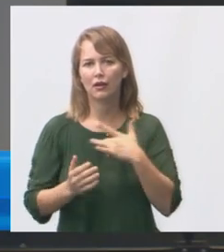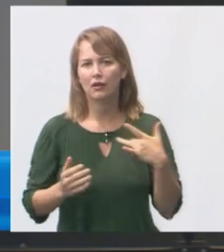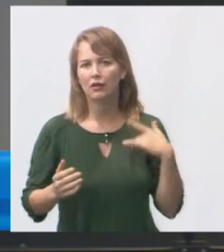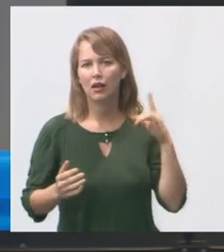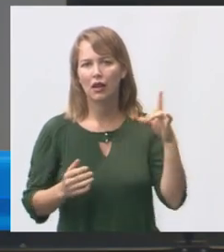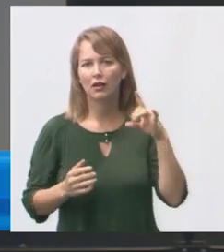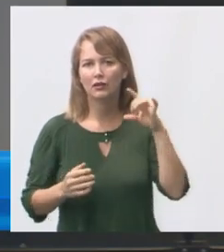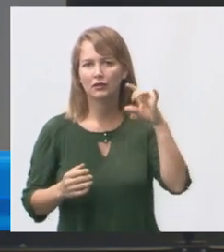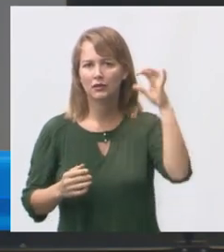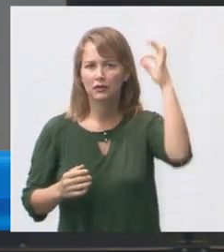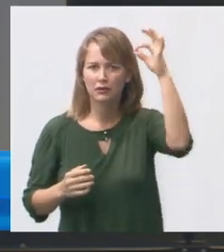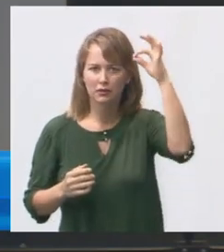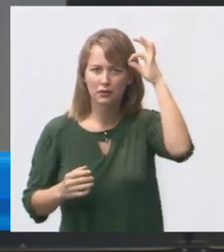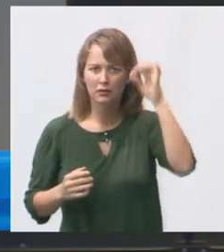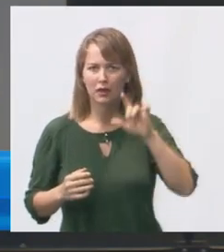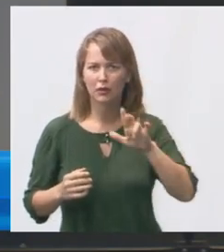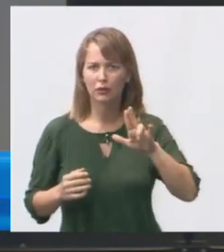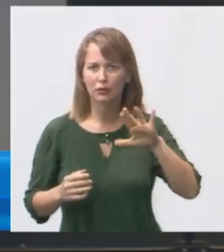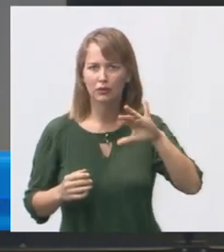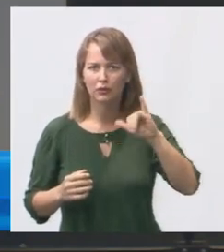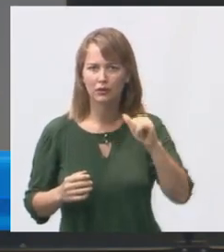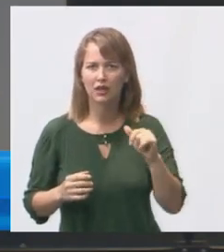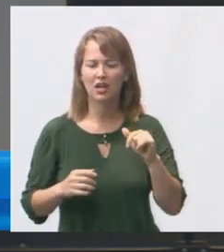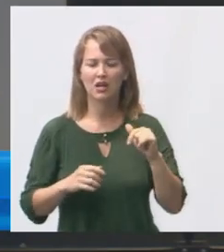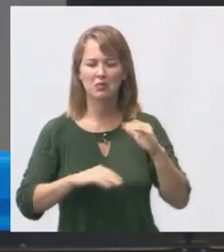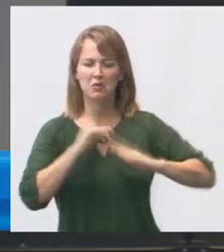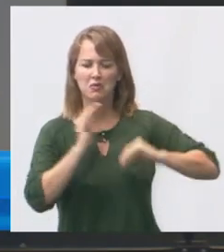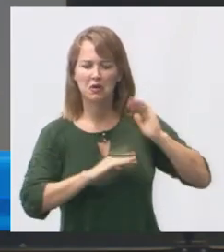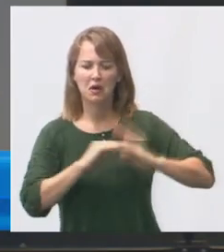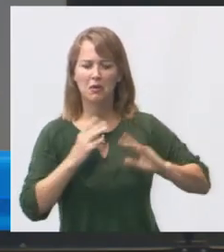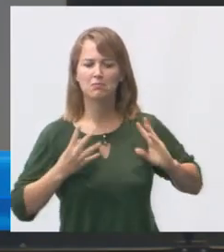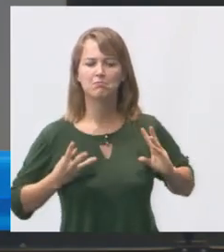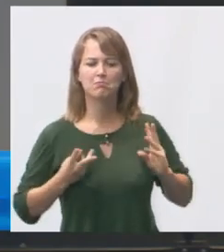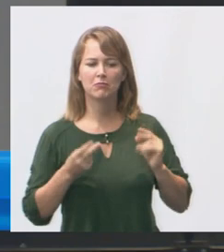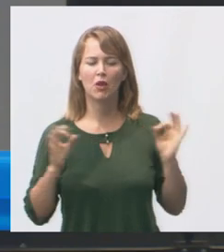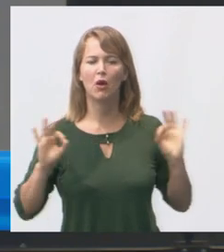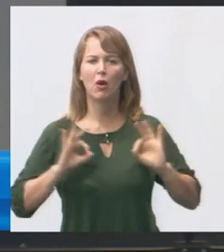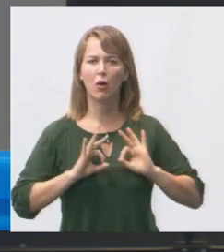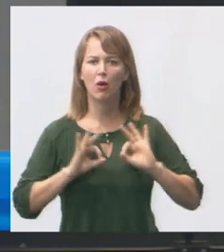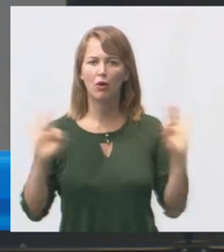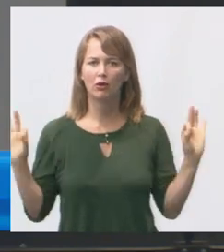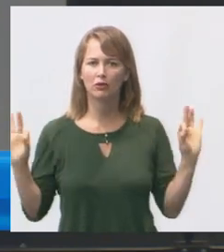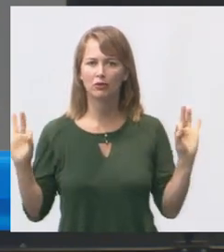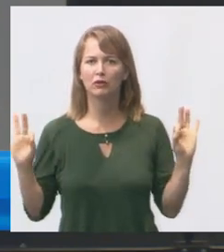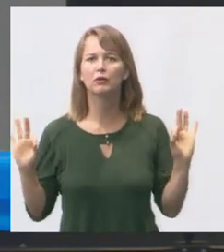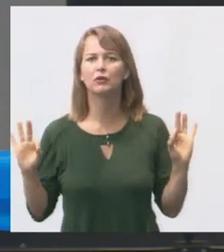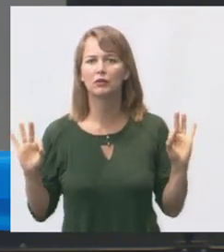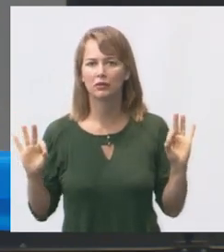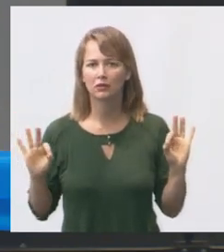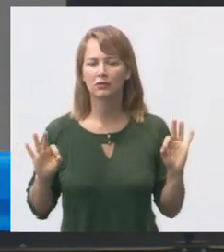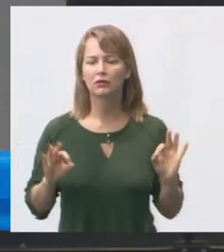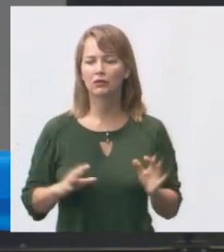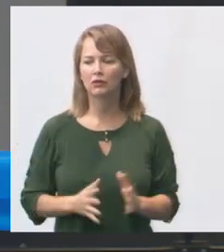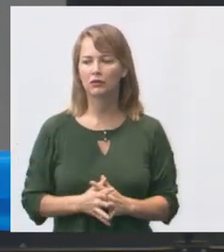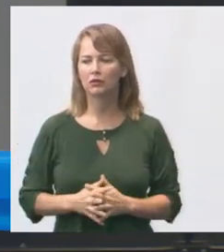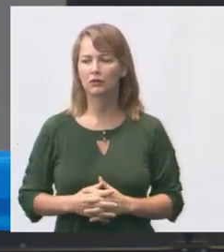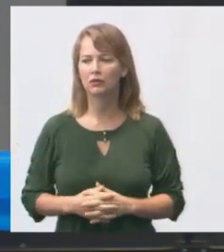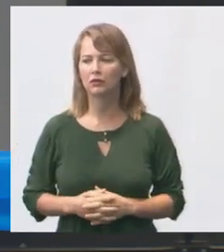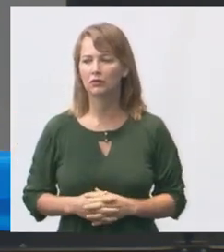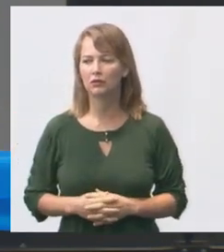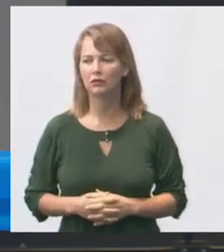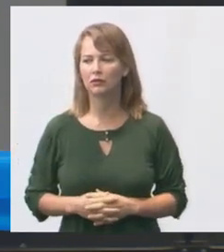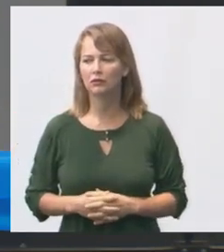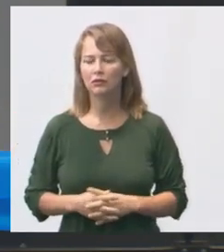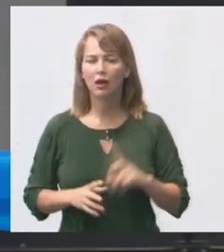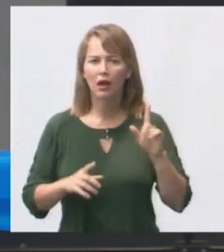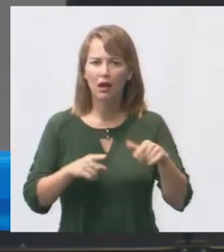um atendimento também excelente os servidores e a equipe é muito boa muito boa então são